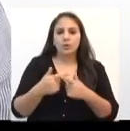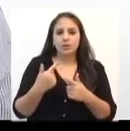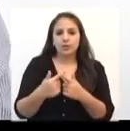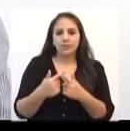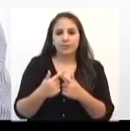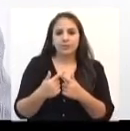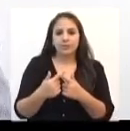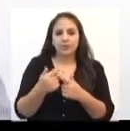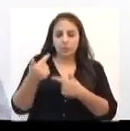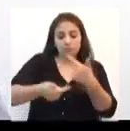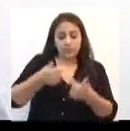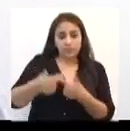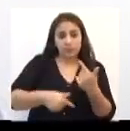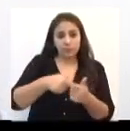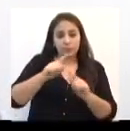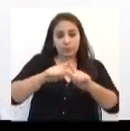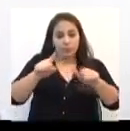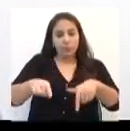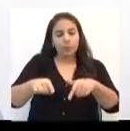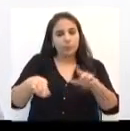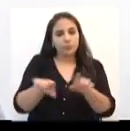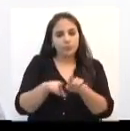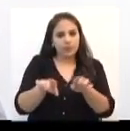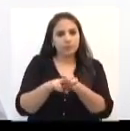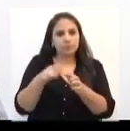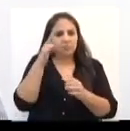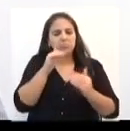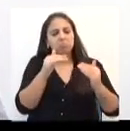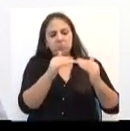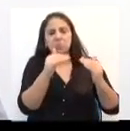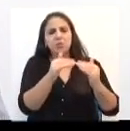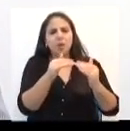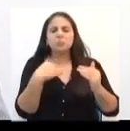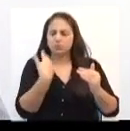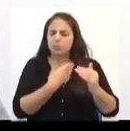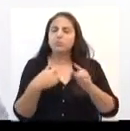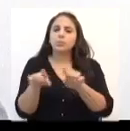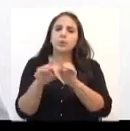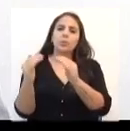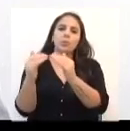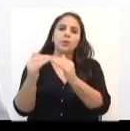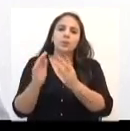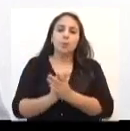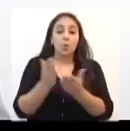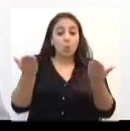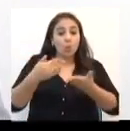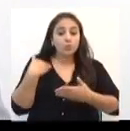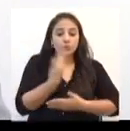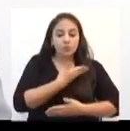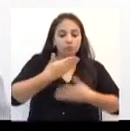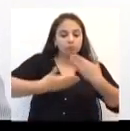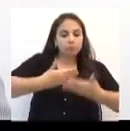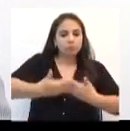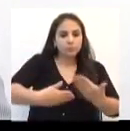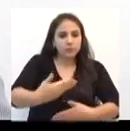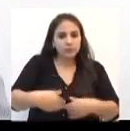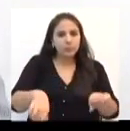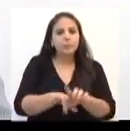servidores e Executivo Municipal chegaram a consenso. Então, nos parece que hoje nós fizemos avançar, os servidores